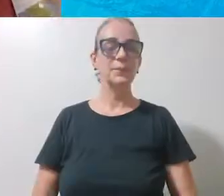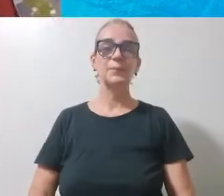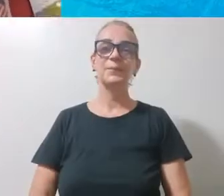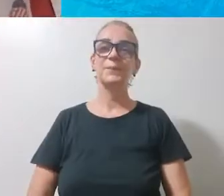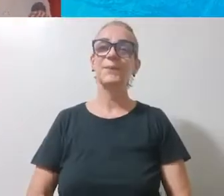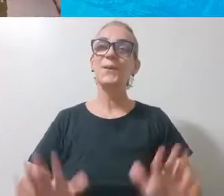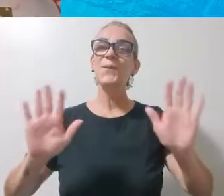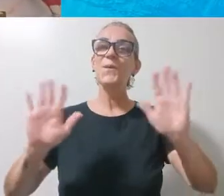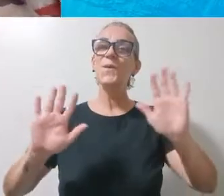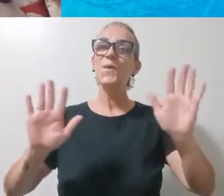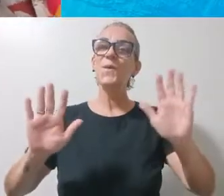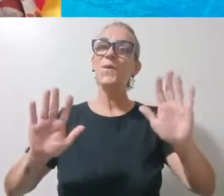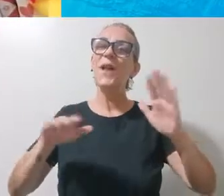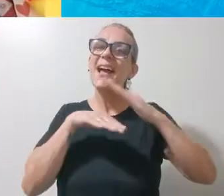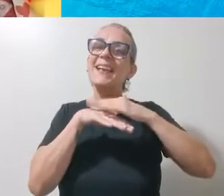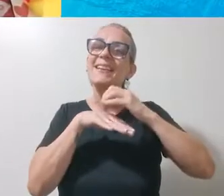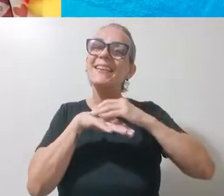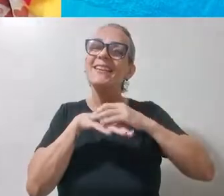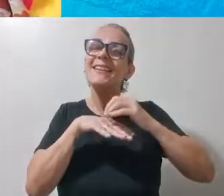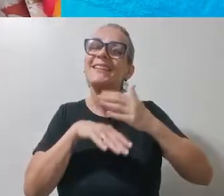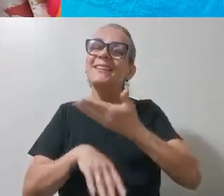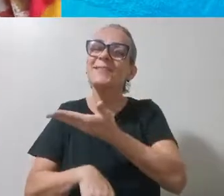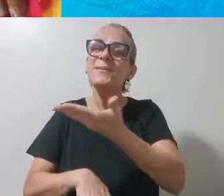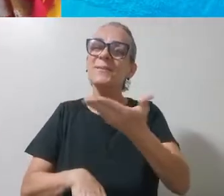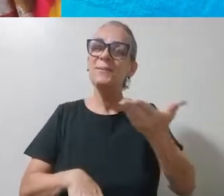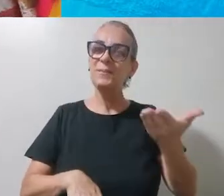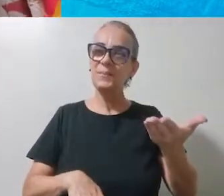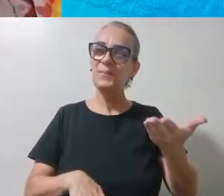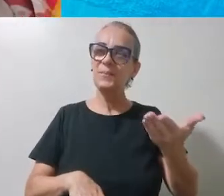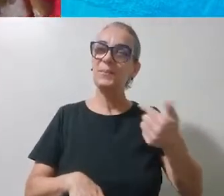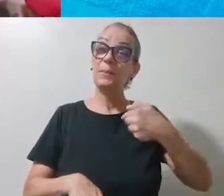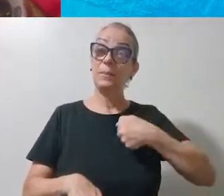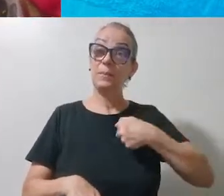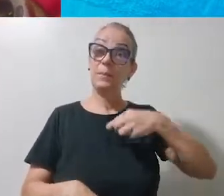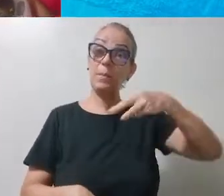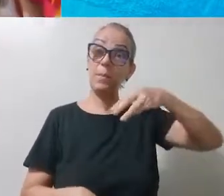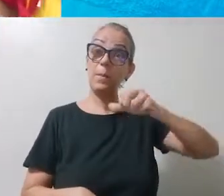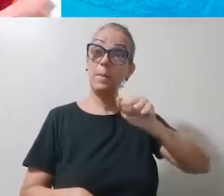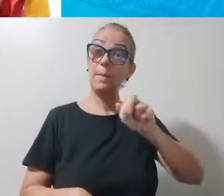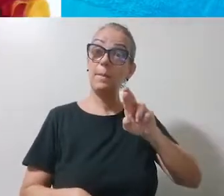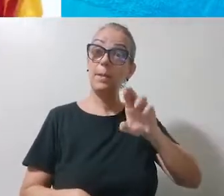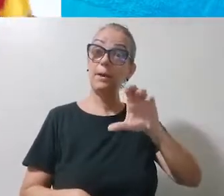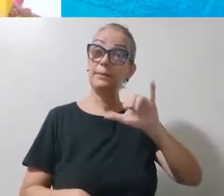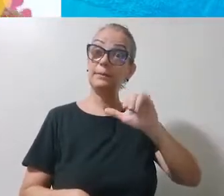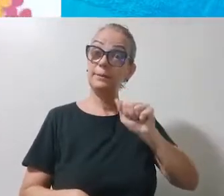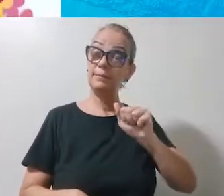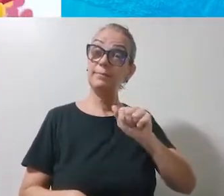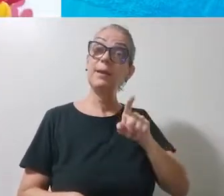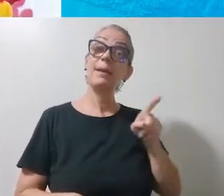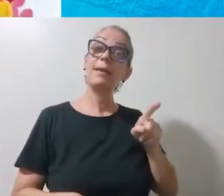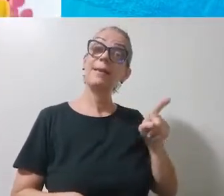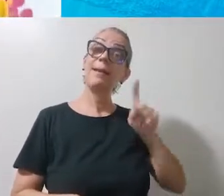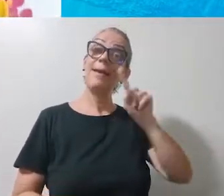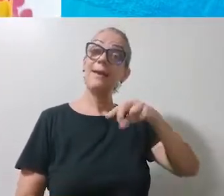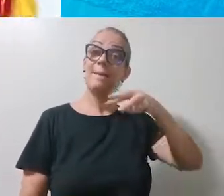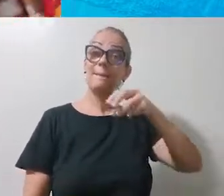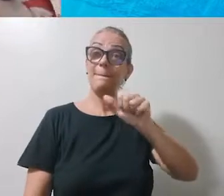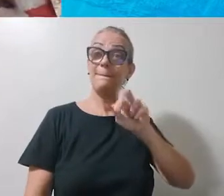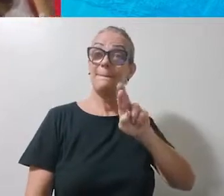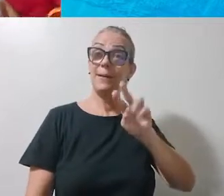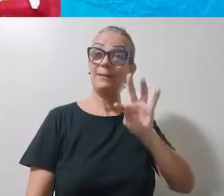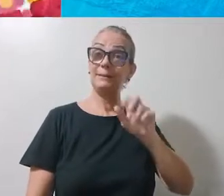Olá, queridos! Eu sou a Márcia e essa é a Marta.